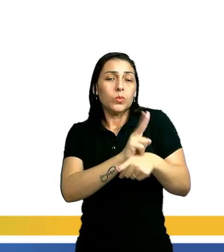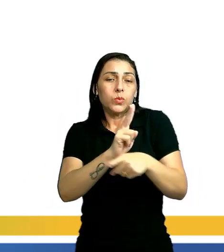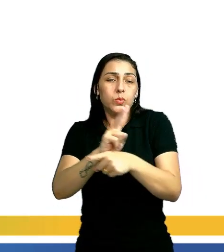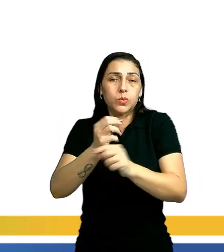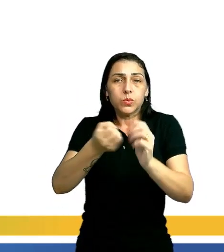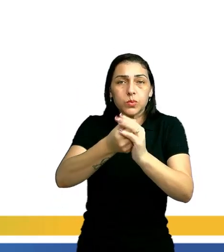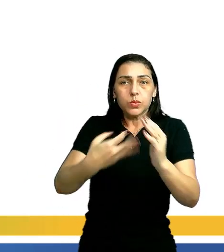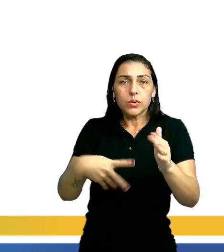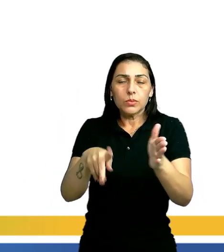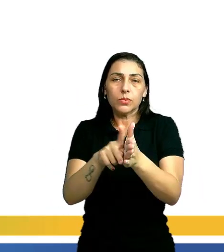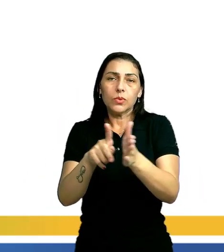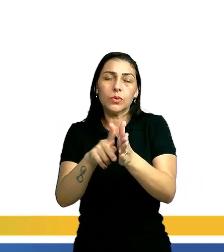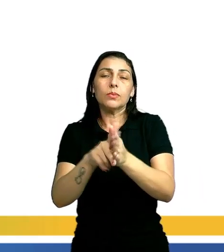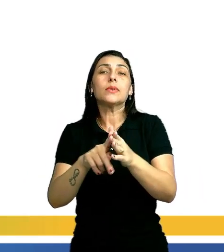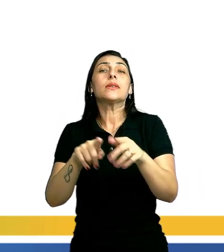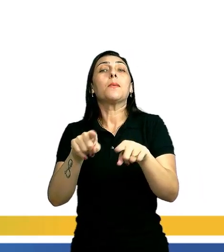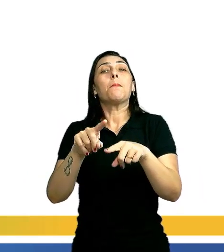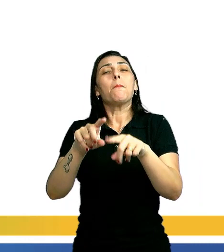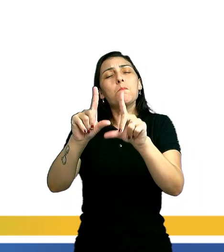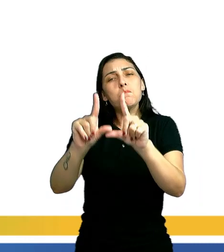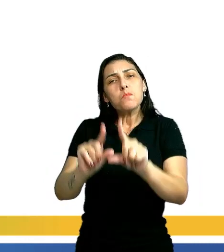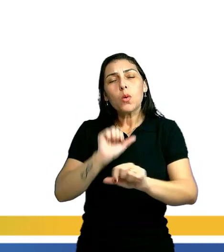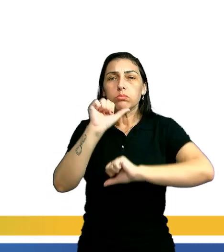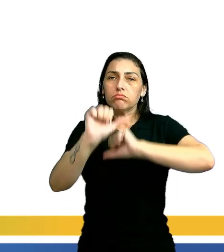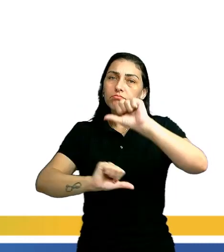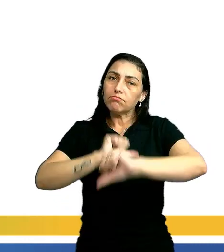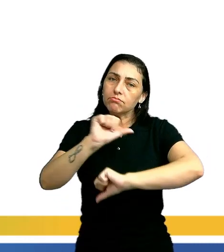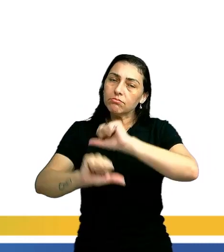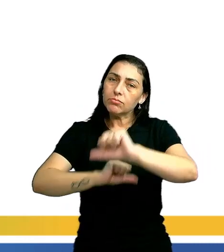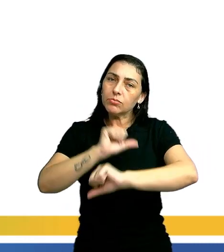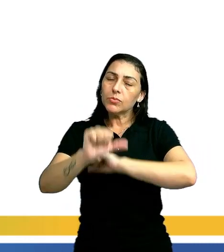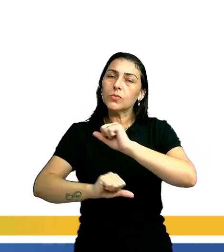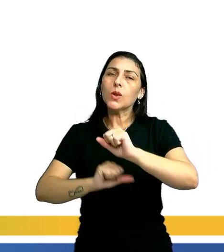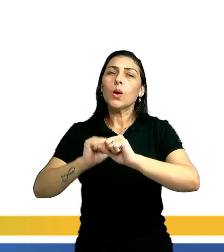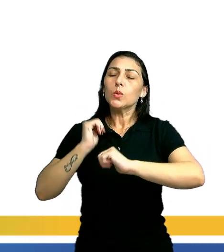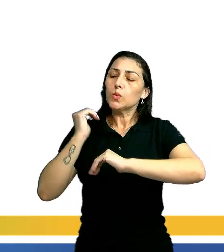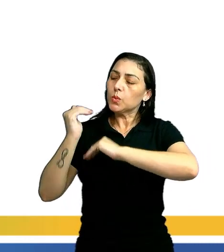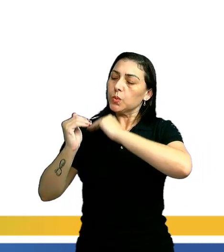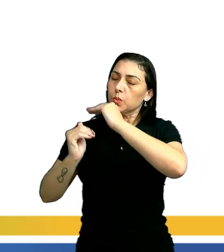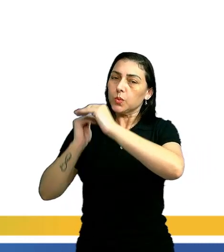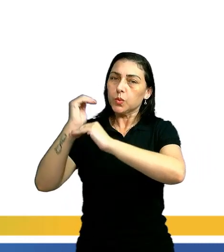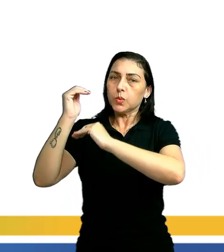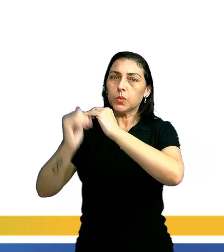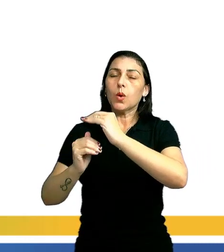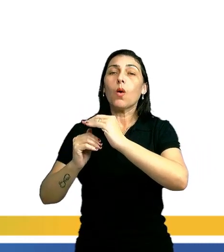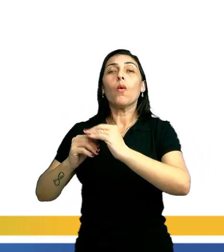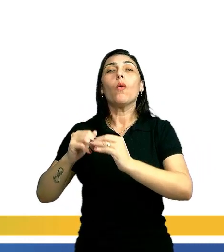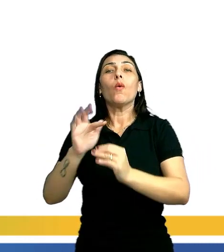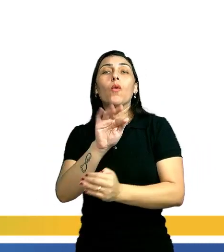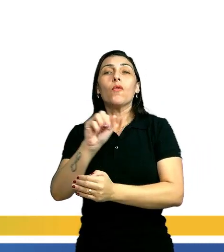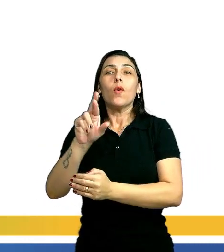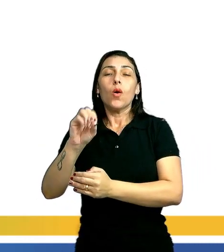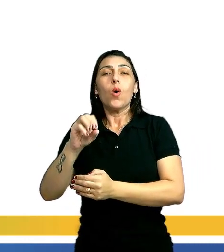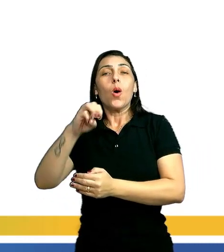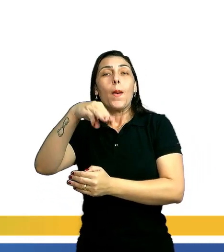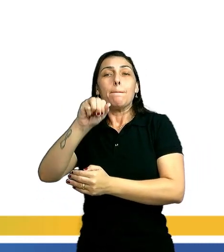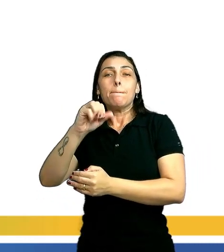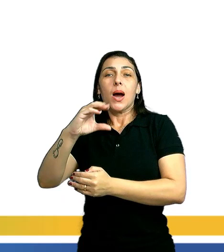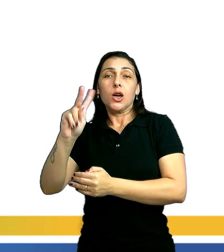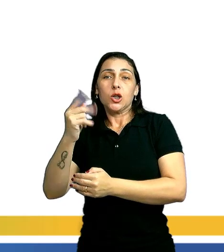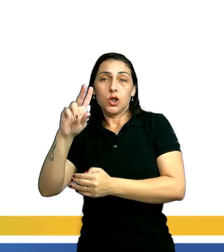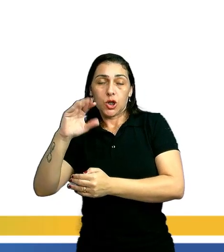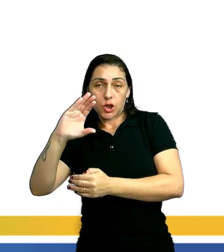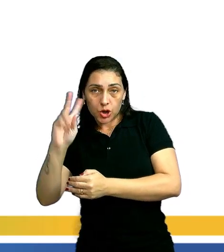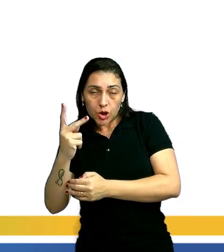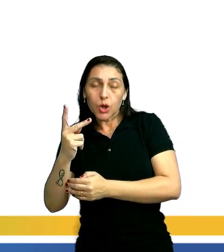suas características e poucos se transformaram com o passar do tempo, como o forró, o machixe, o